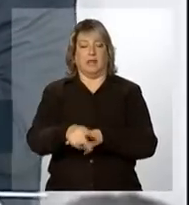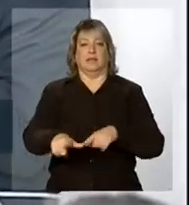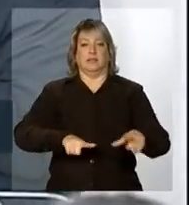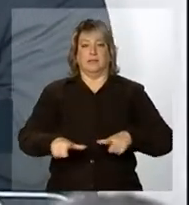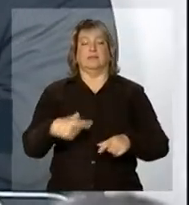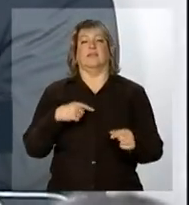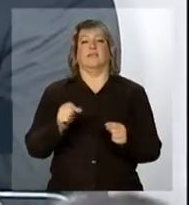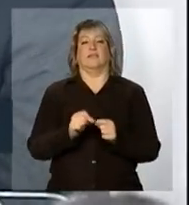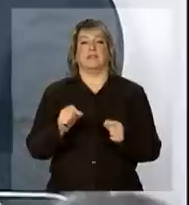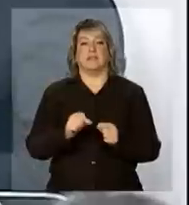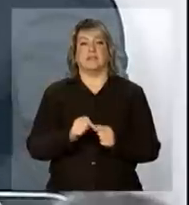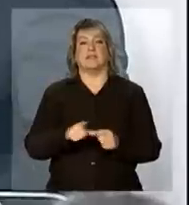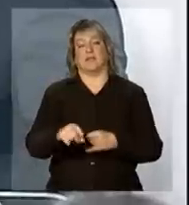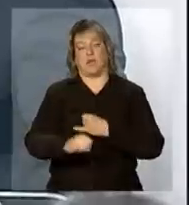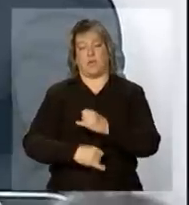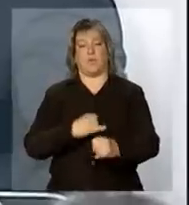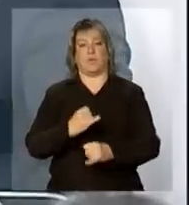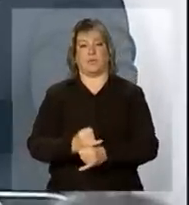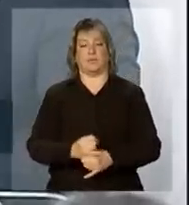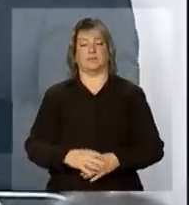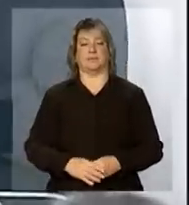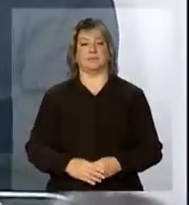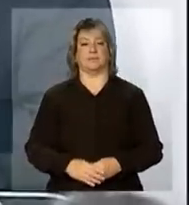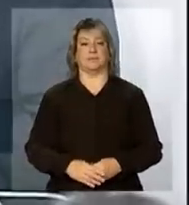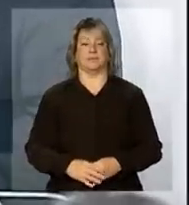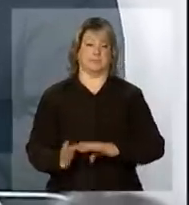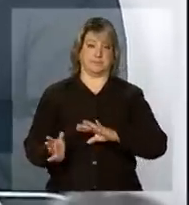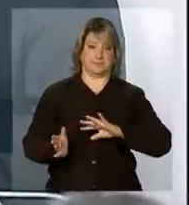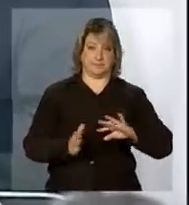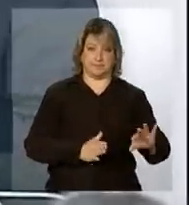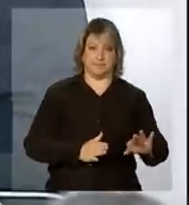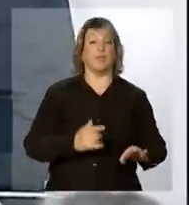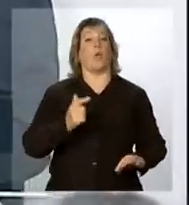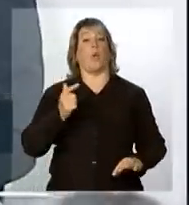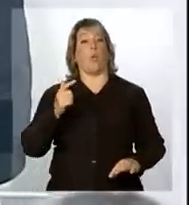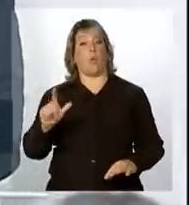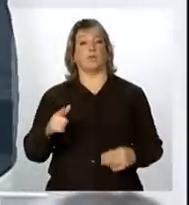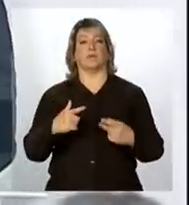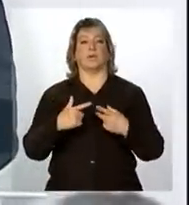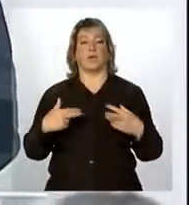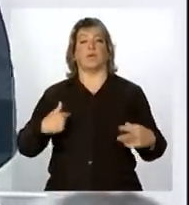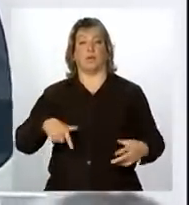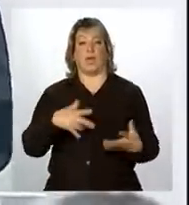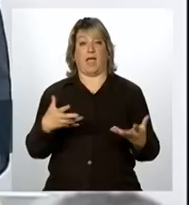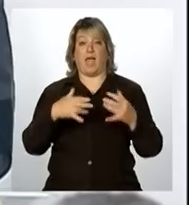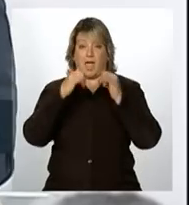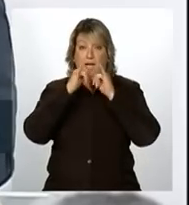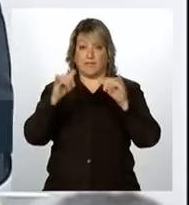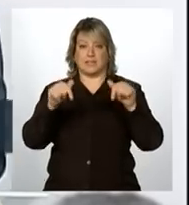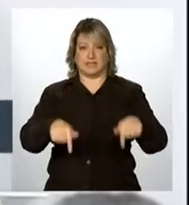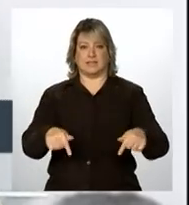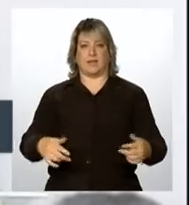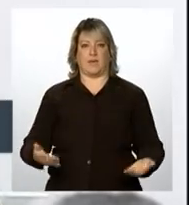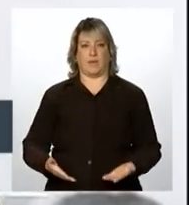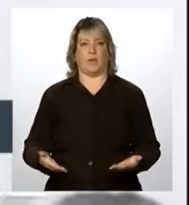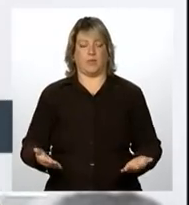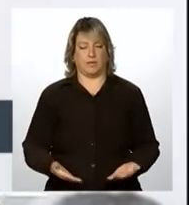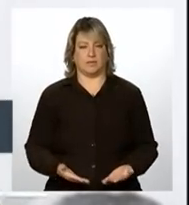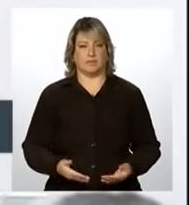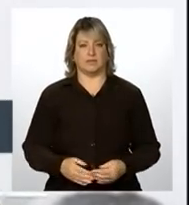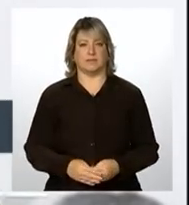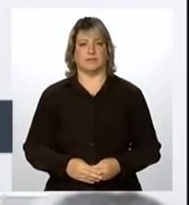feita de maneira online. E outro avanço que nós estamos querendo anunciar hoje aqui é